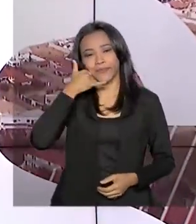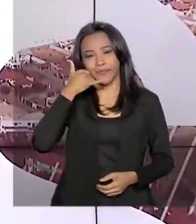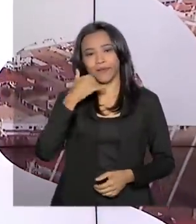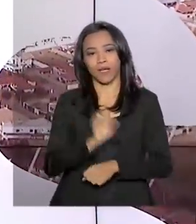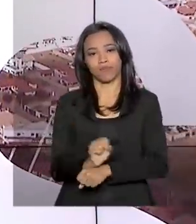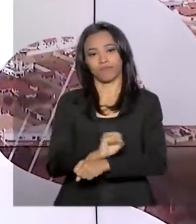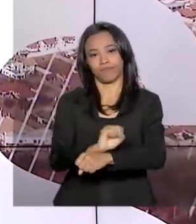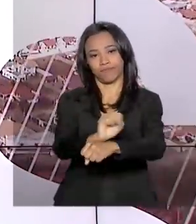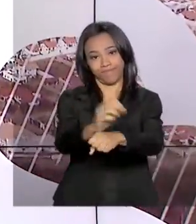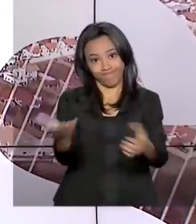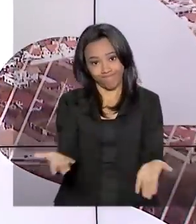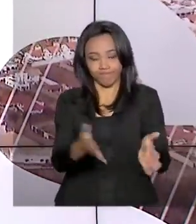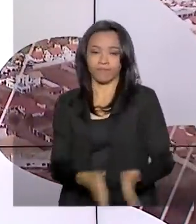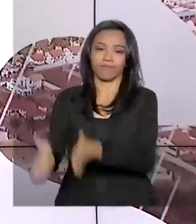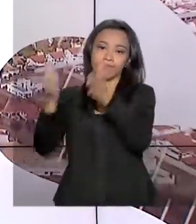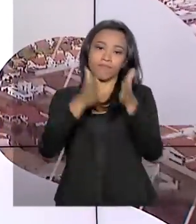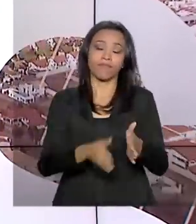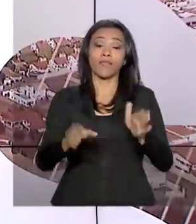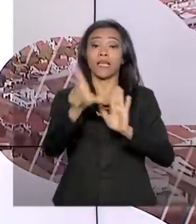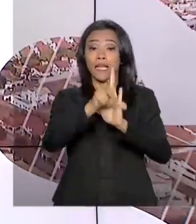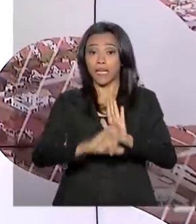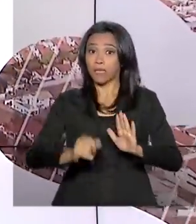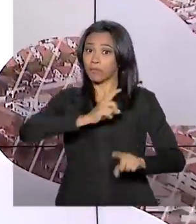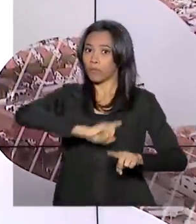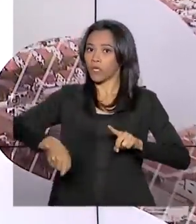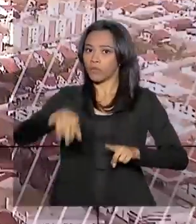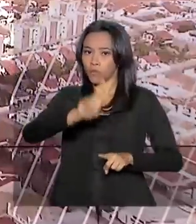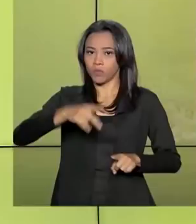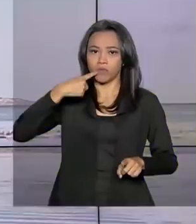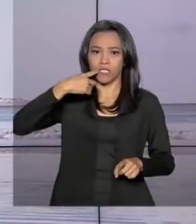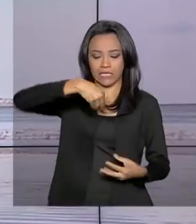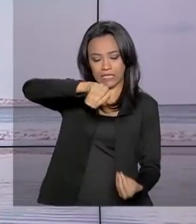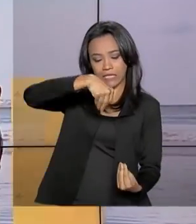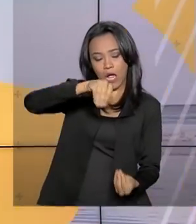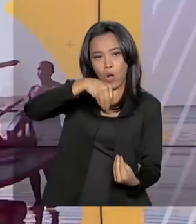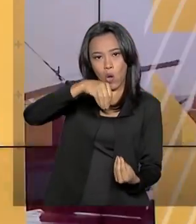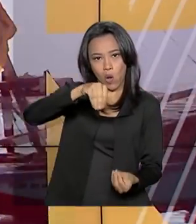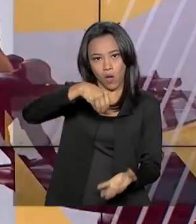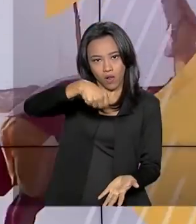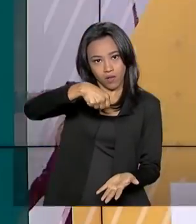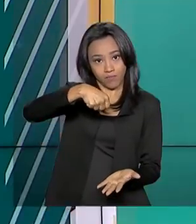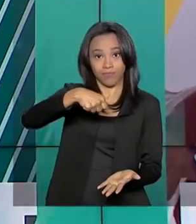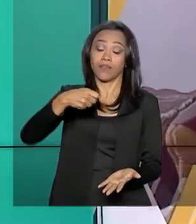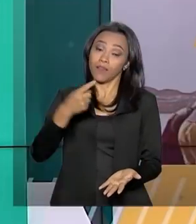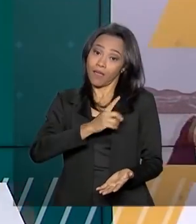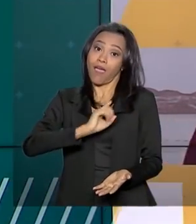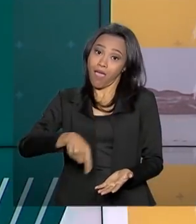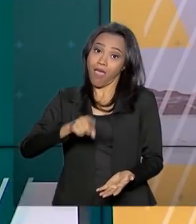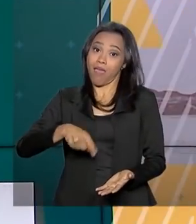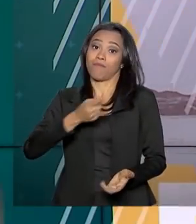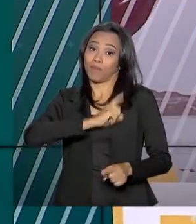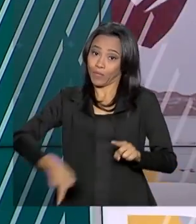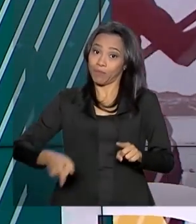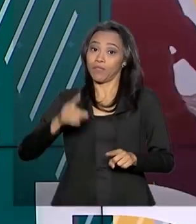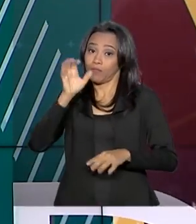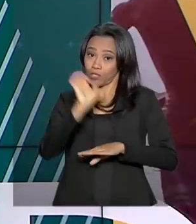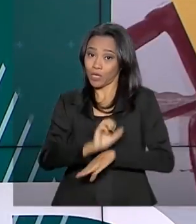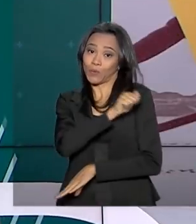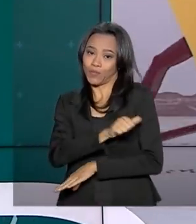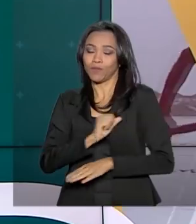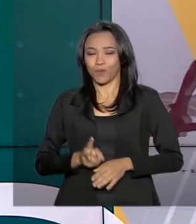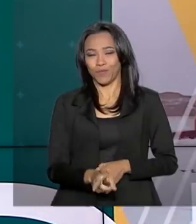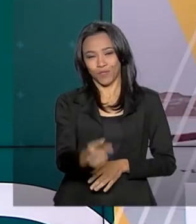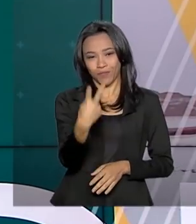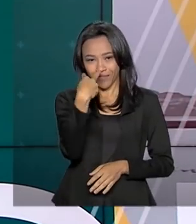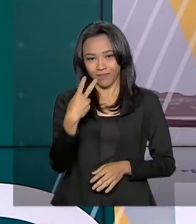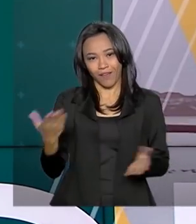no trânsito. Lei que proíbe o uso de sacolas plásticas passa a valer a partir de hoje no Rio de Janeiro. Fique com a gente,